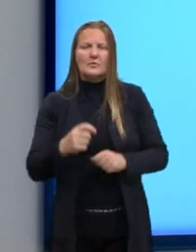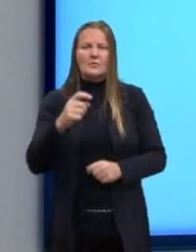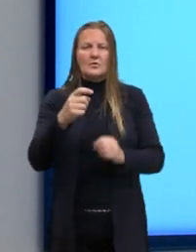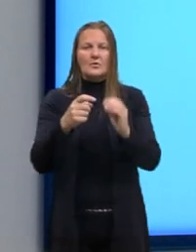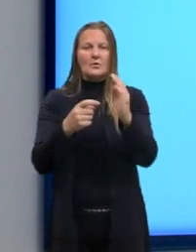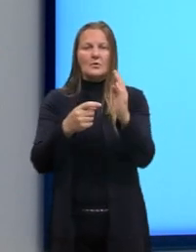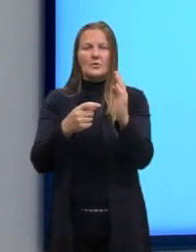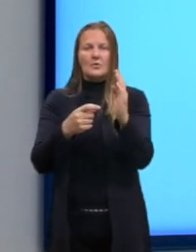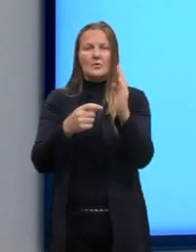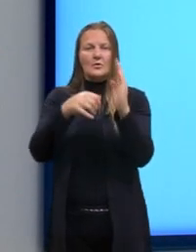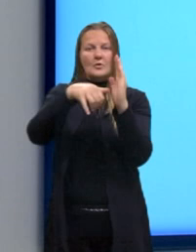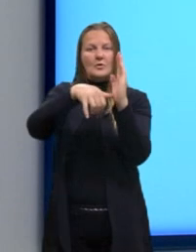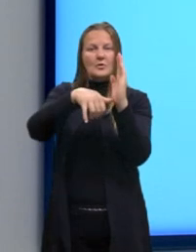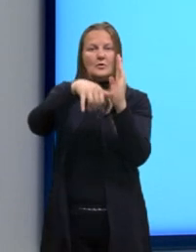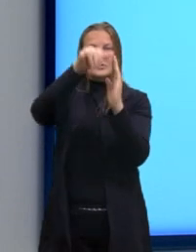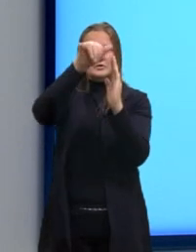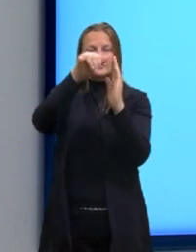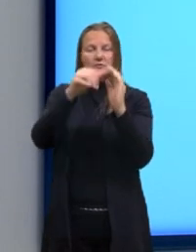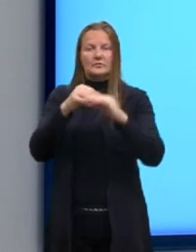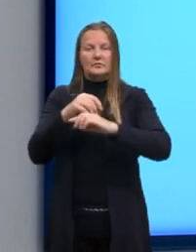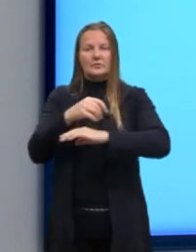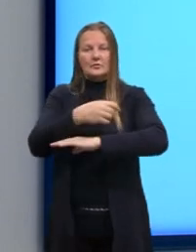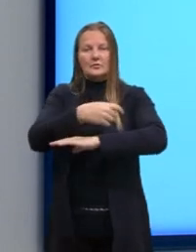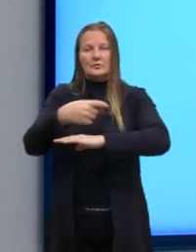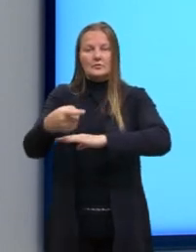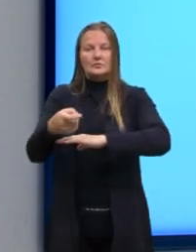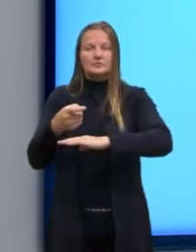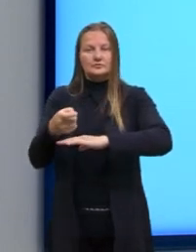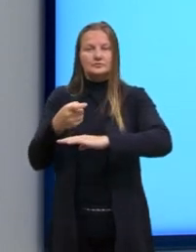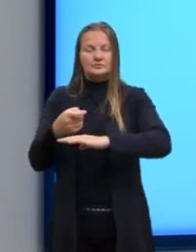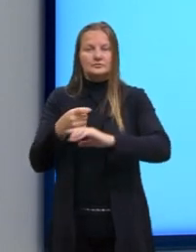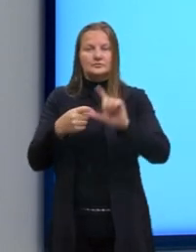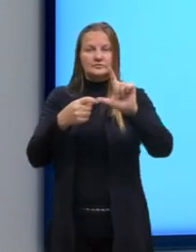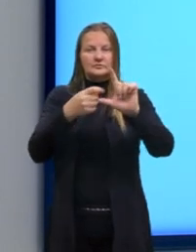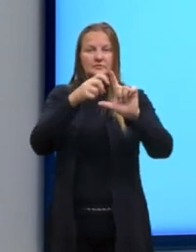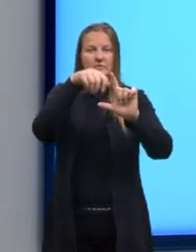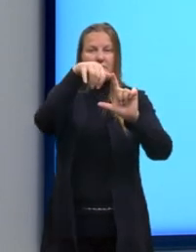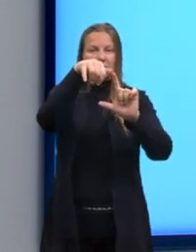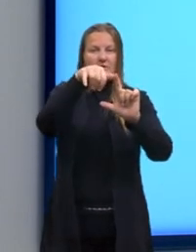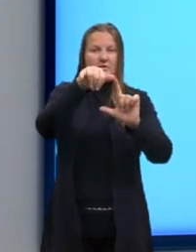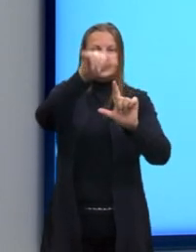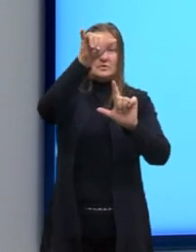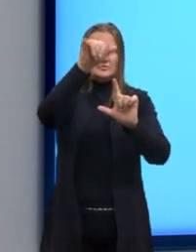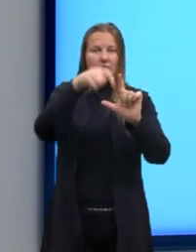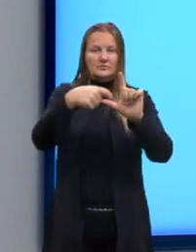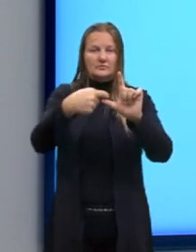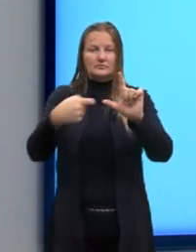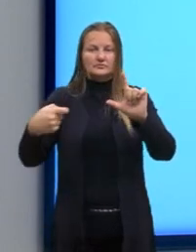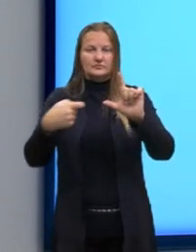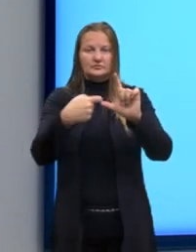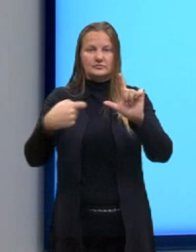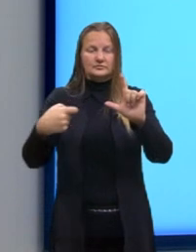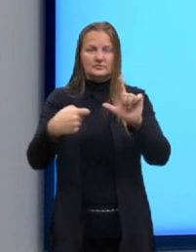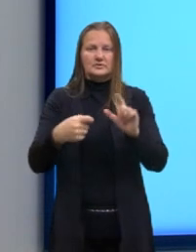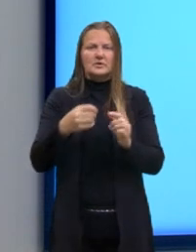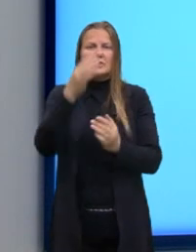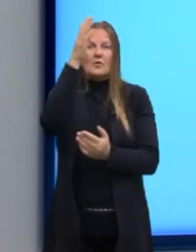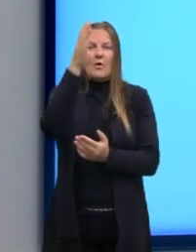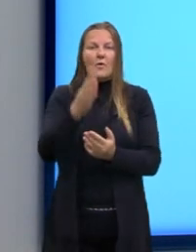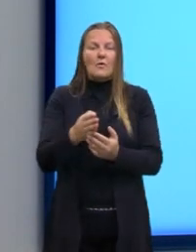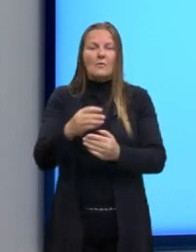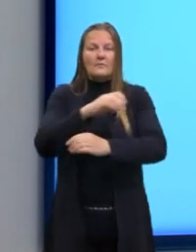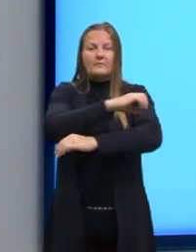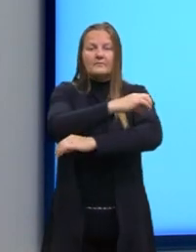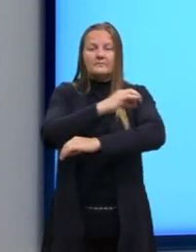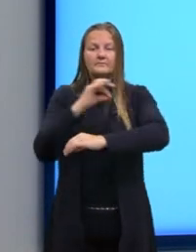eles formam o plano que nós conhecemos como a linha do Equador, que corta todo o planeta, e o eixo